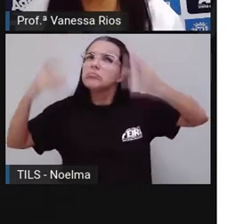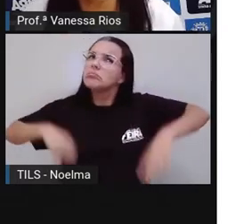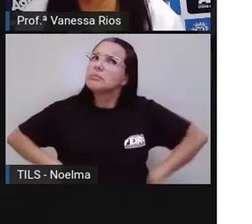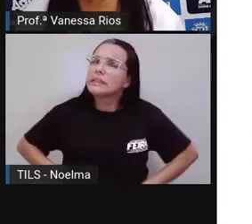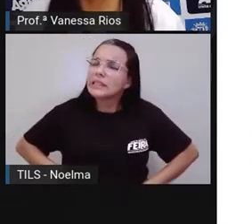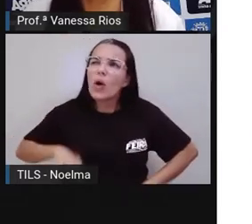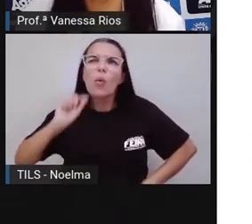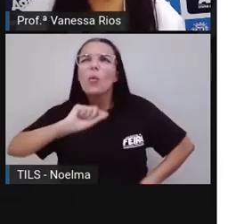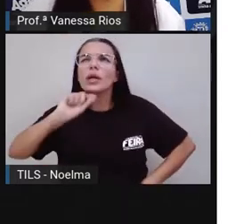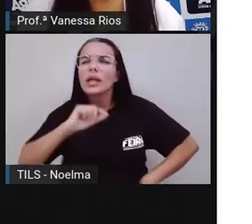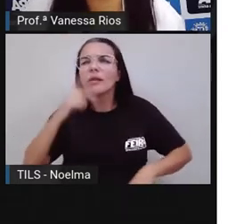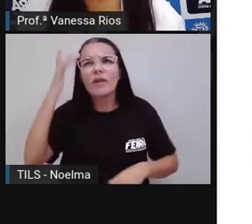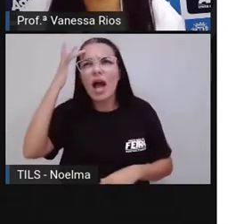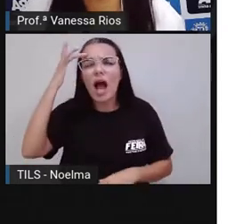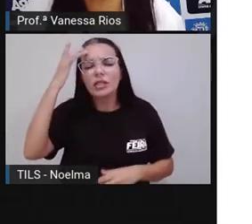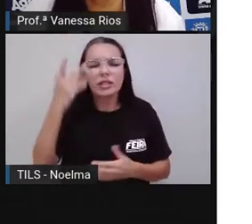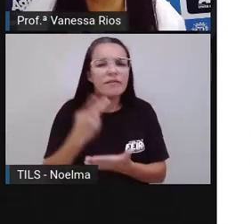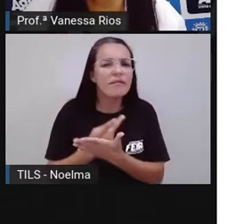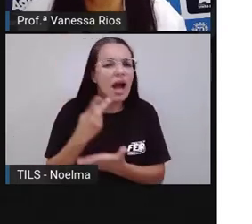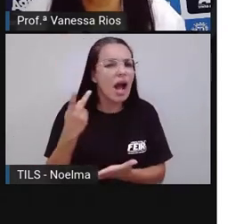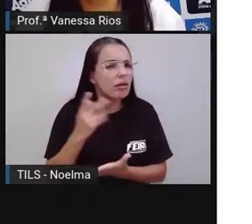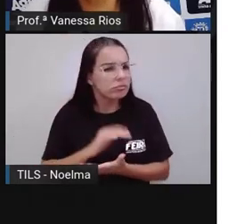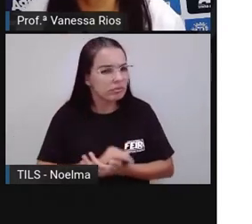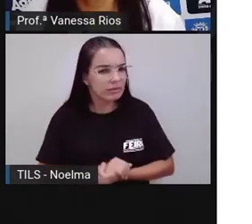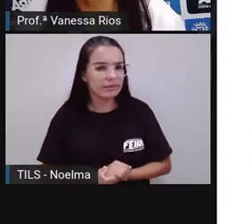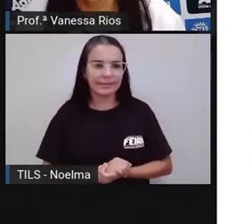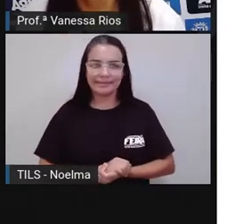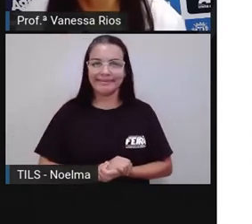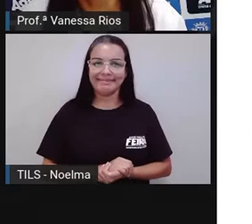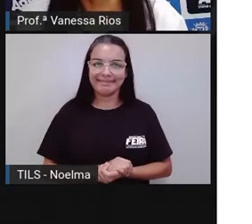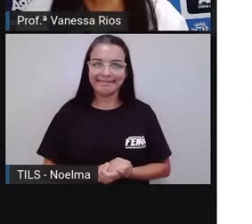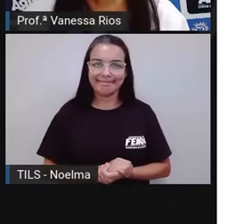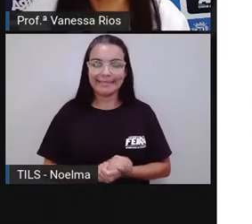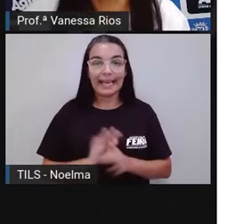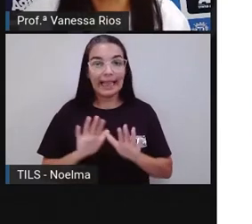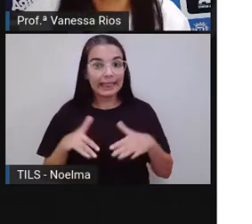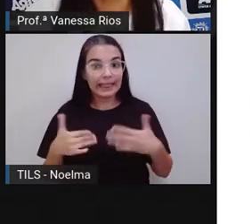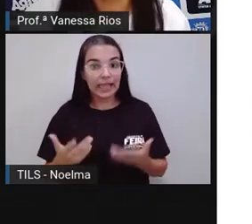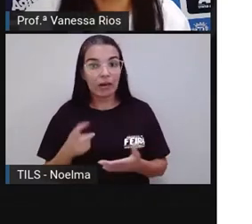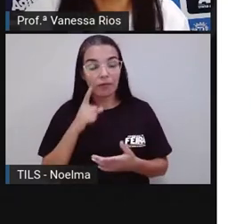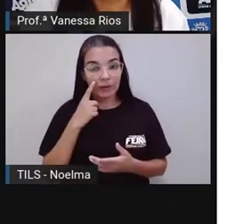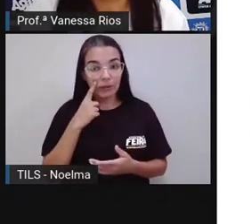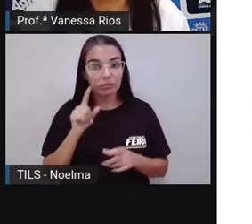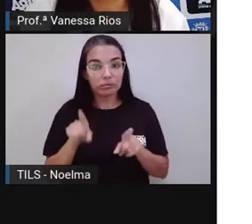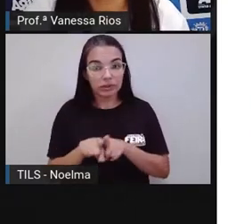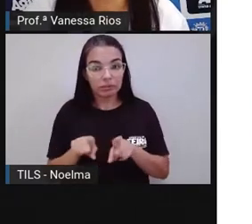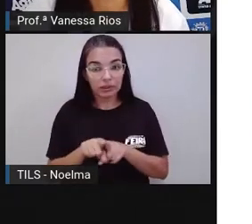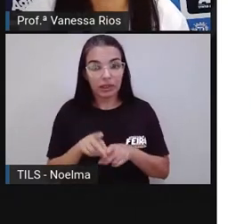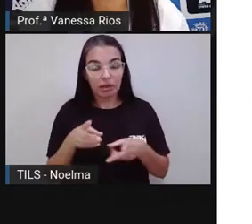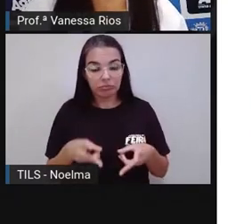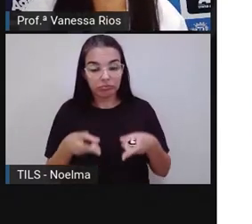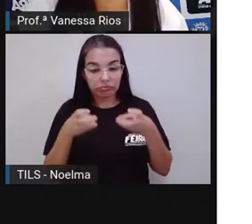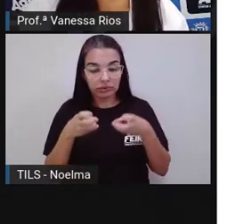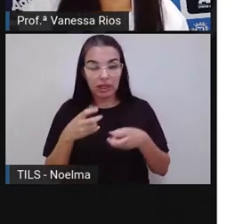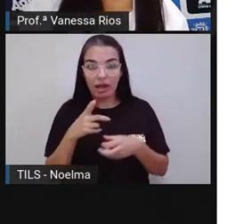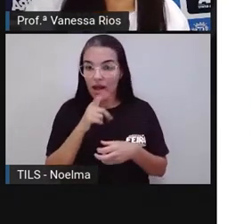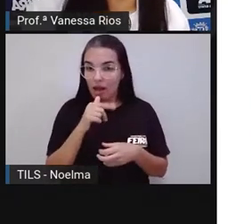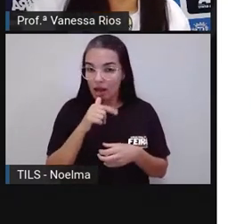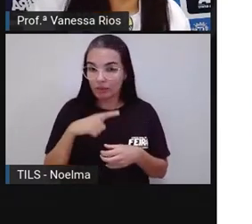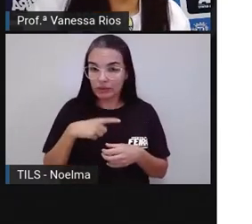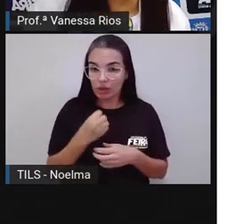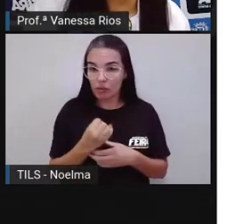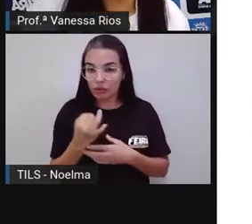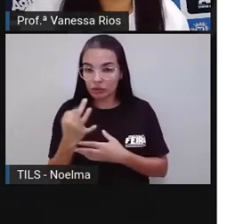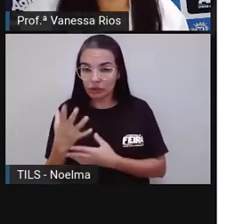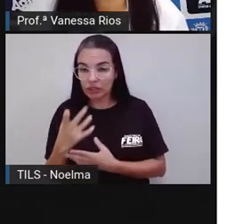hipóteses do que você acha que vai acontecer. Então observando aí a água com quantidades diferentes